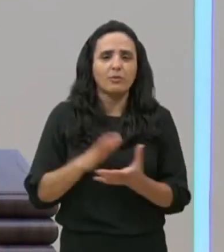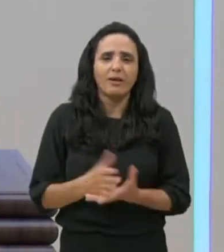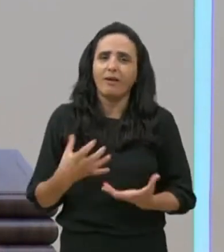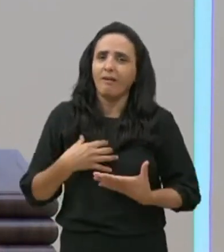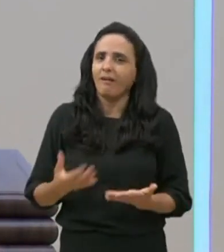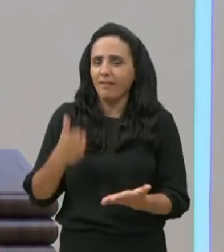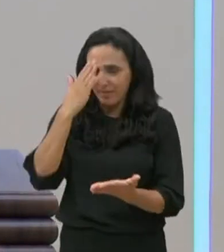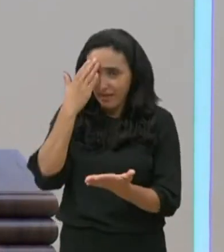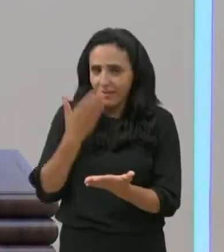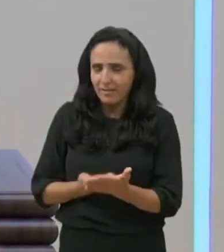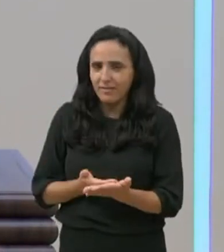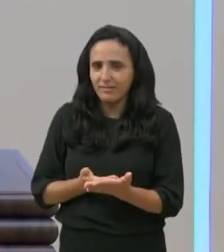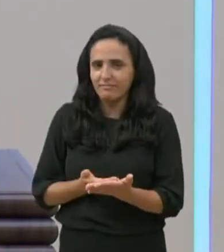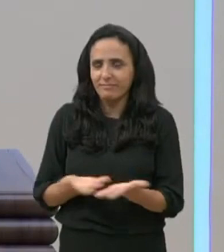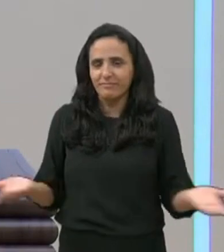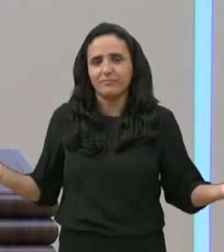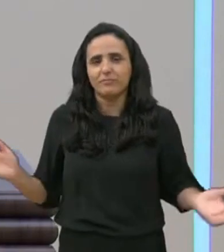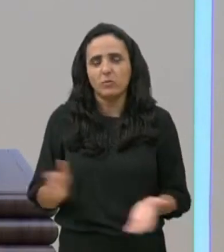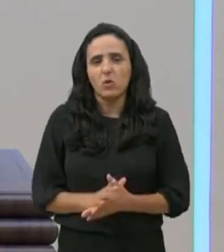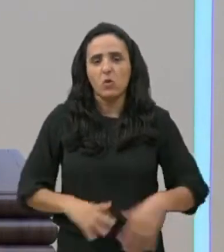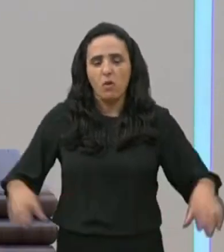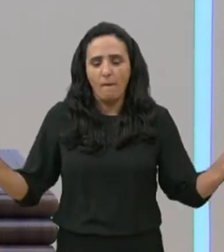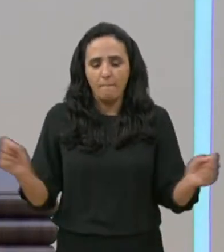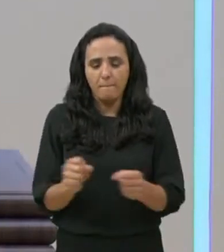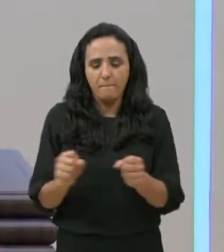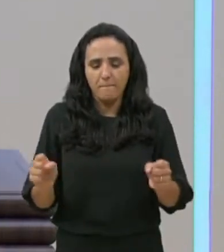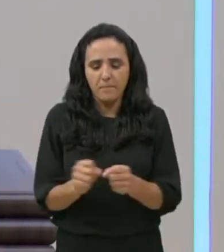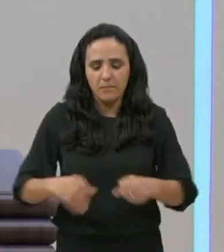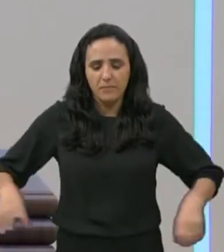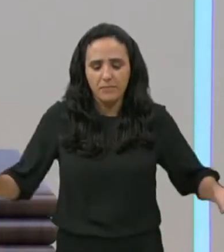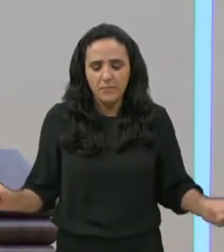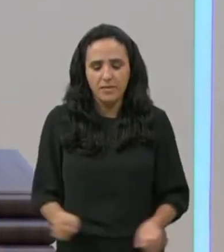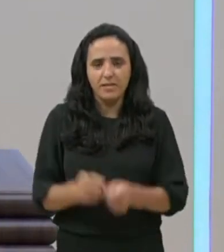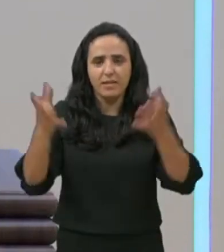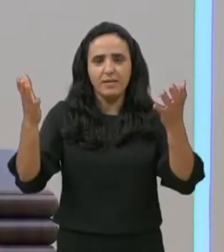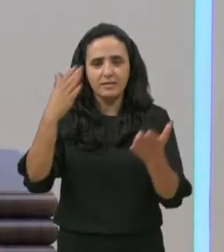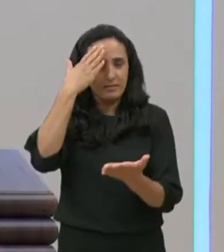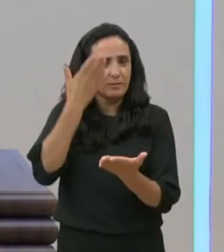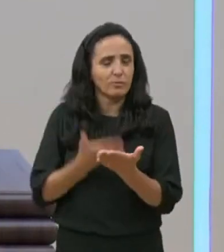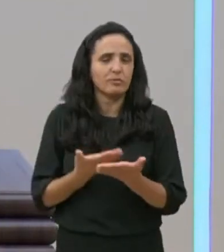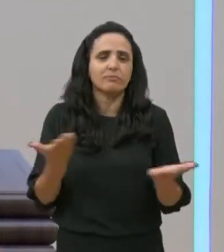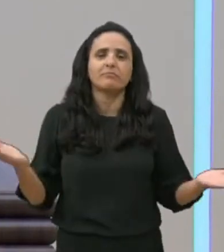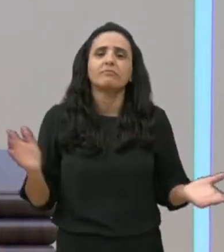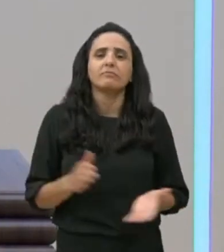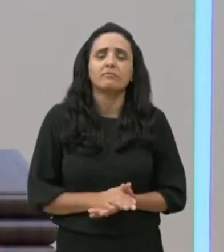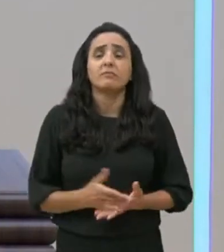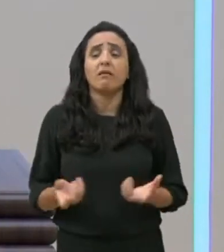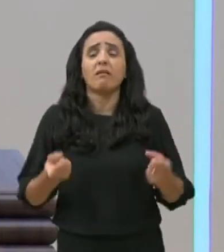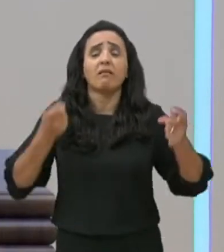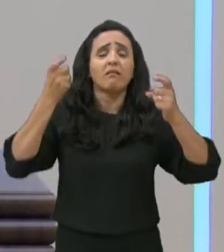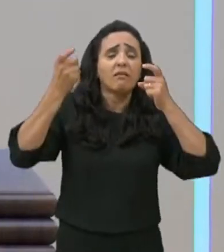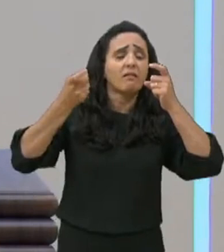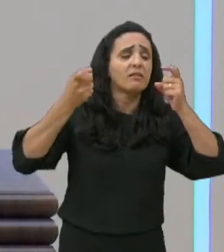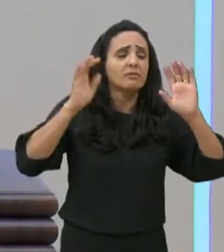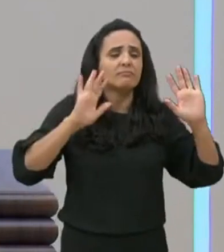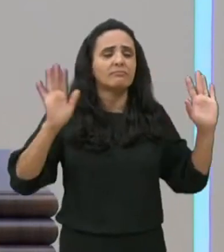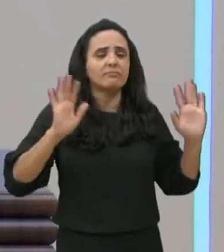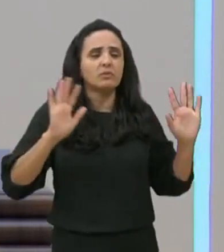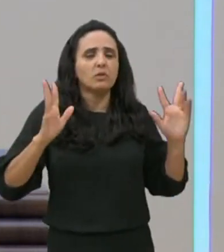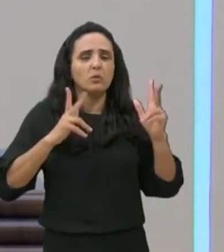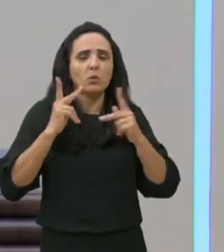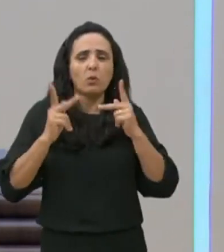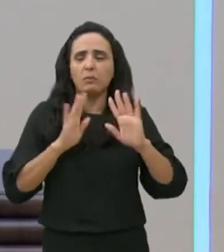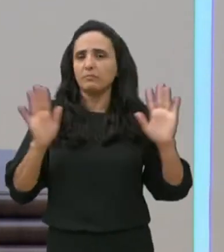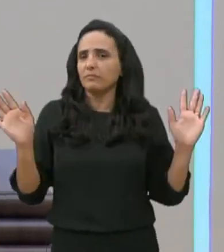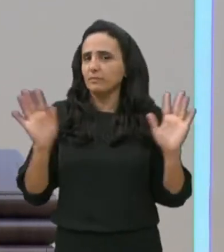segredo, está aí, o milagre, vai acontecer, conforme, você crê, e não adianta, dizer isto, da boca, para